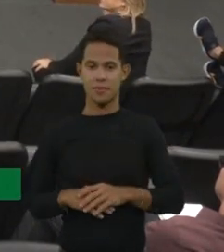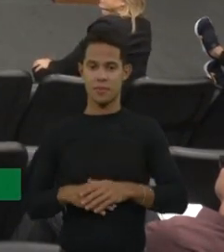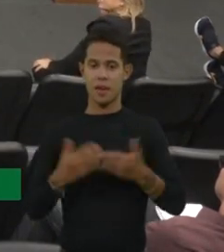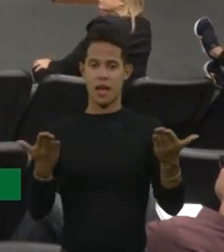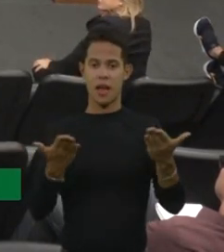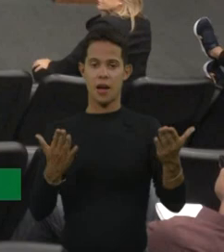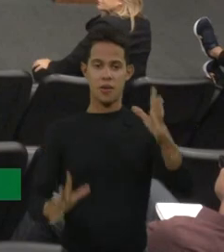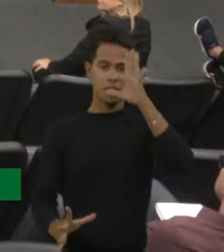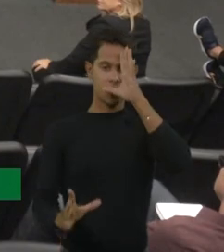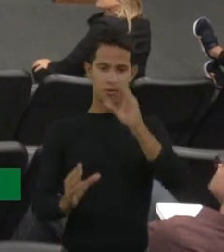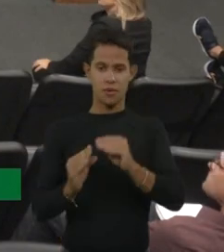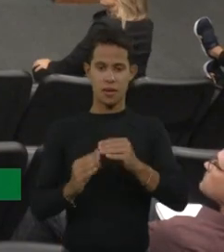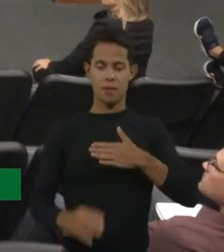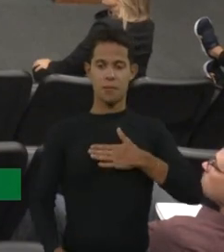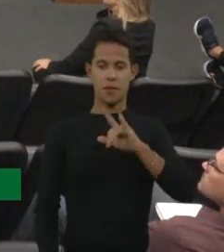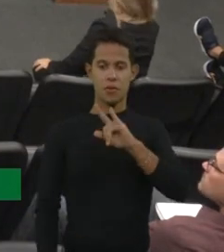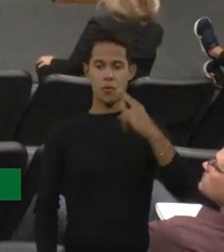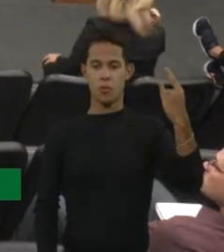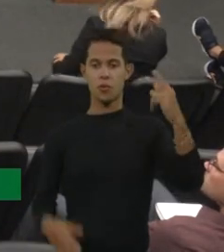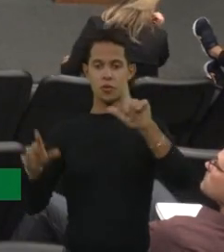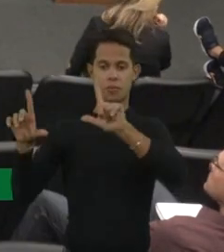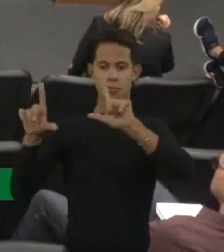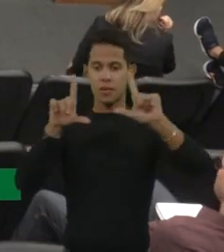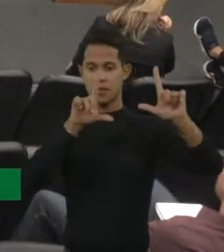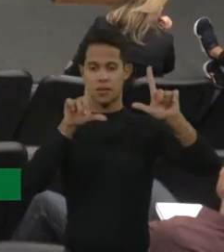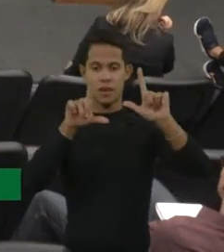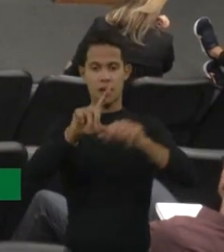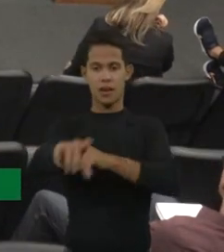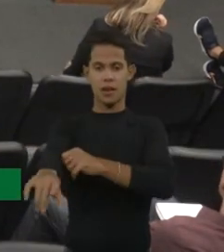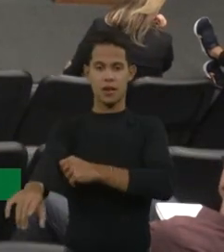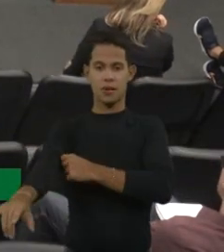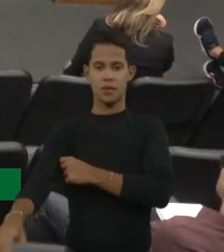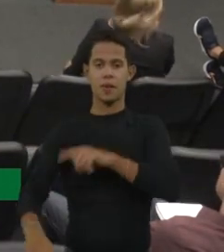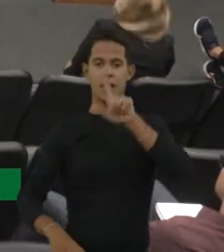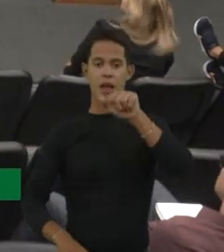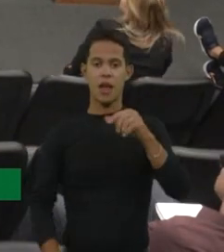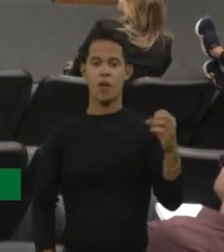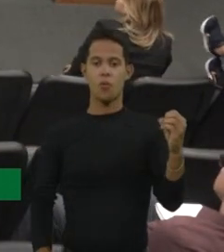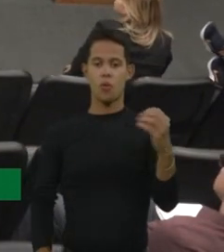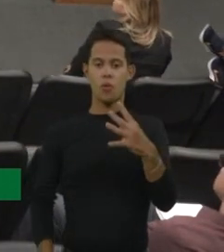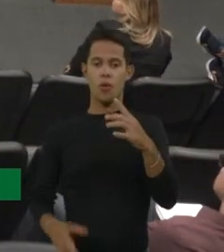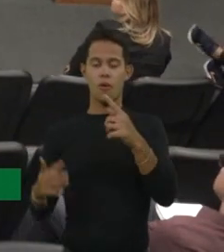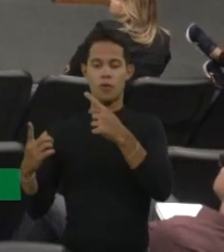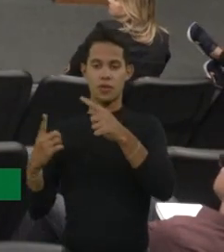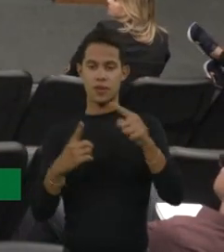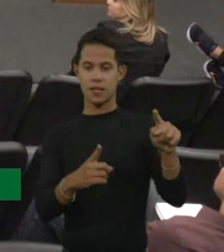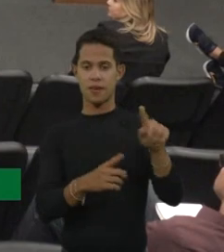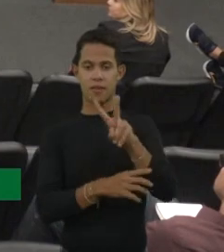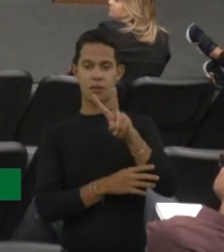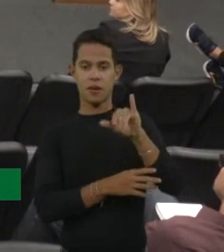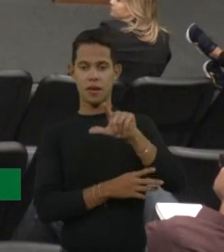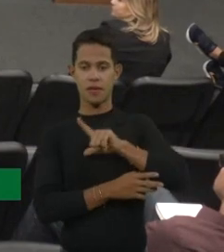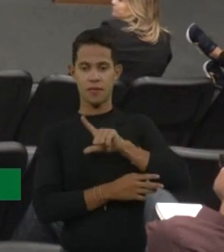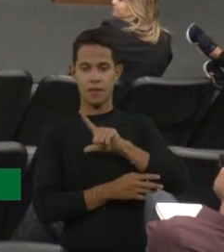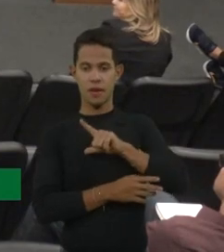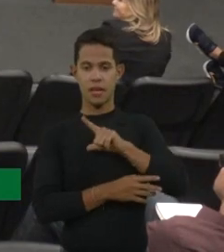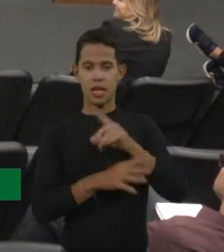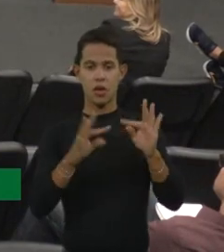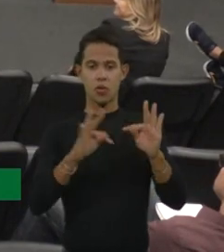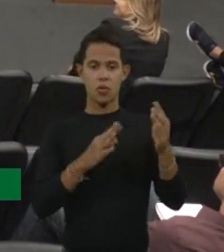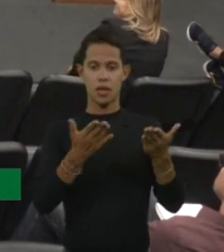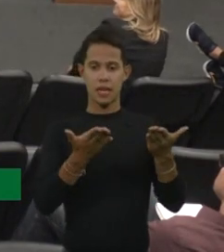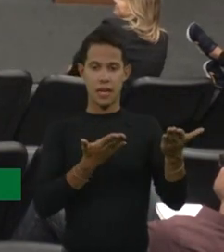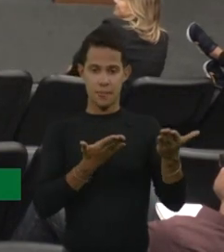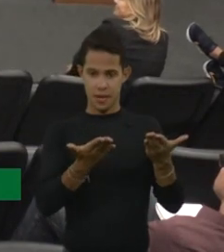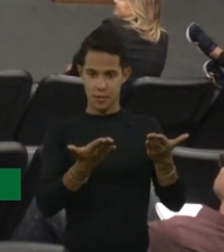é meu último slide, falando um pouquinho, né, dos novos desafios que a gente vai ter no tratamento das crianças com atrofia muscular espinhal.